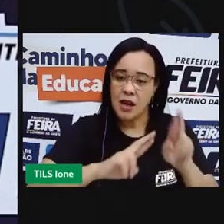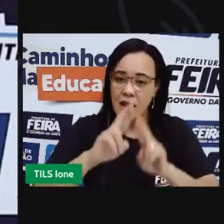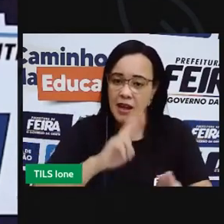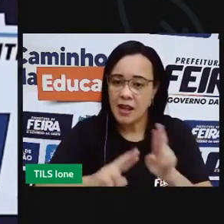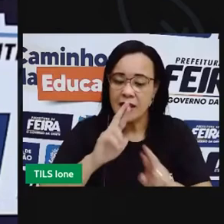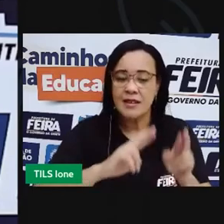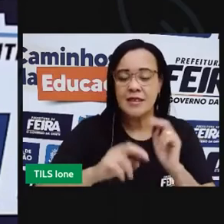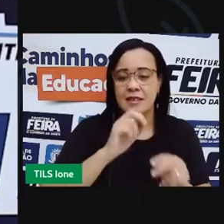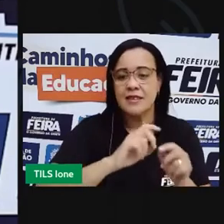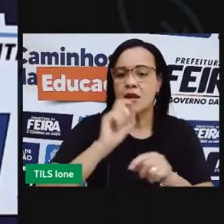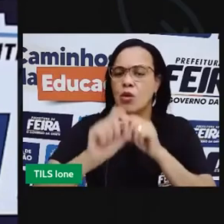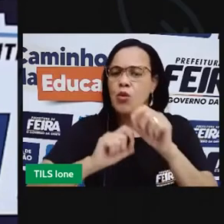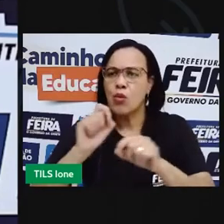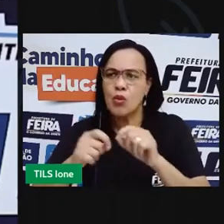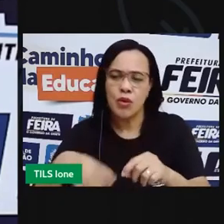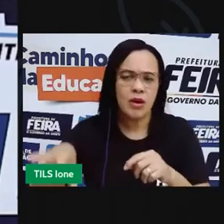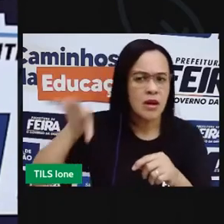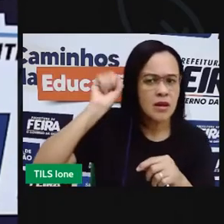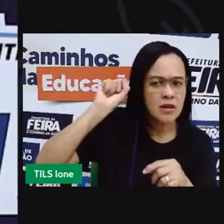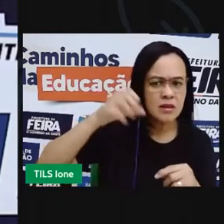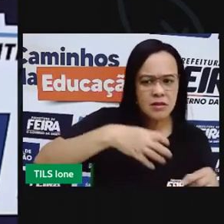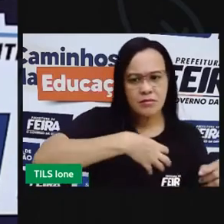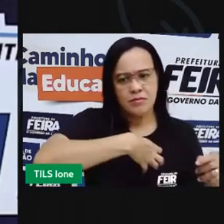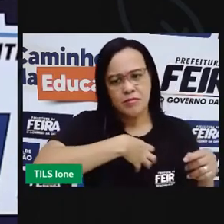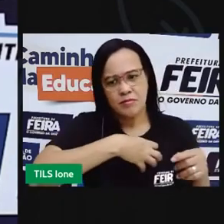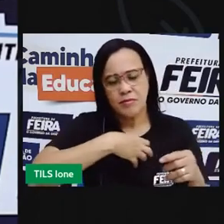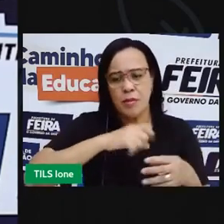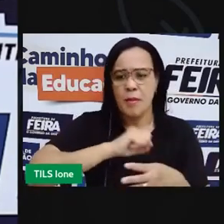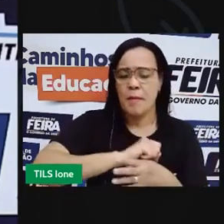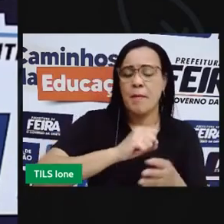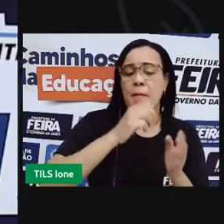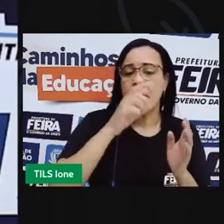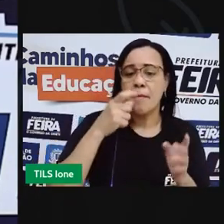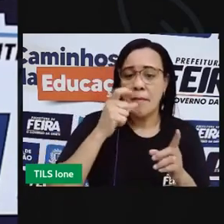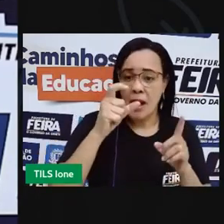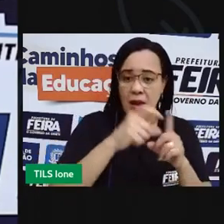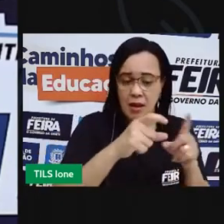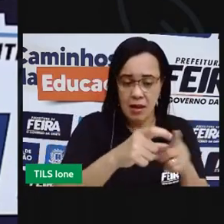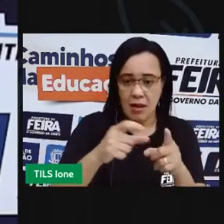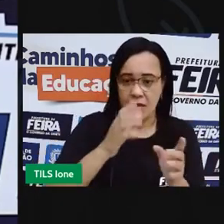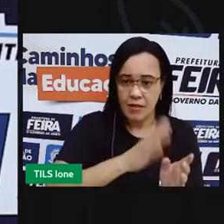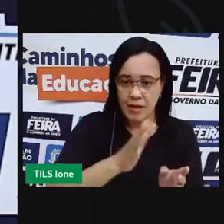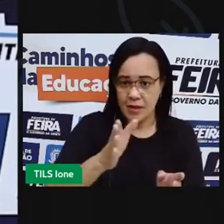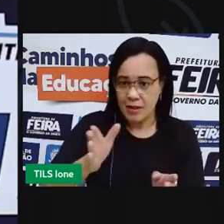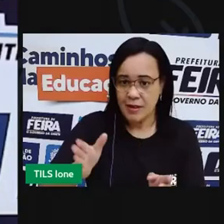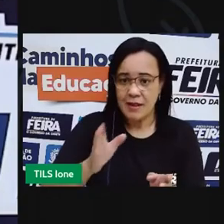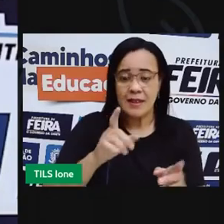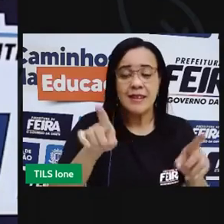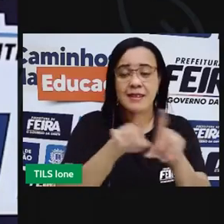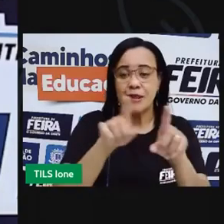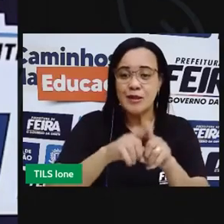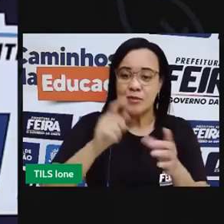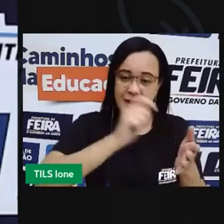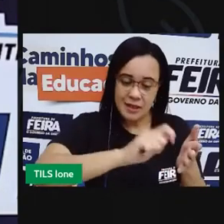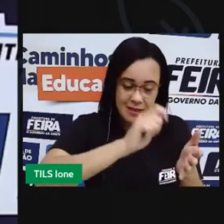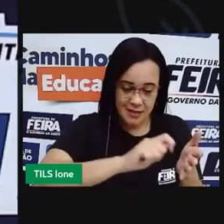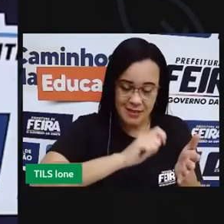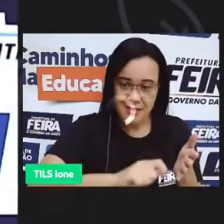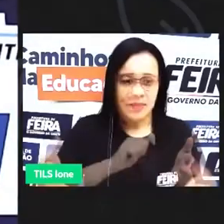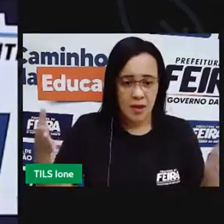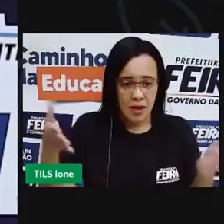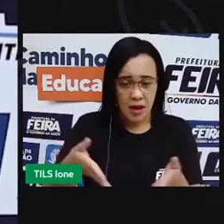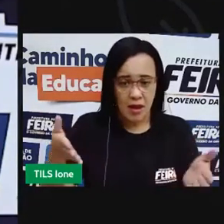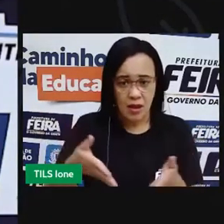entre os elementos sonoros, das filas, das palavras e a sua representação escrita. Tá certo?